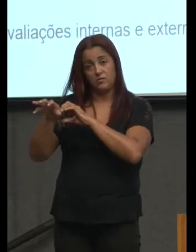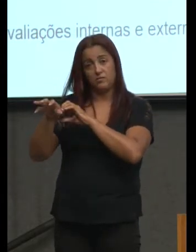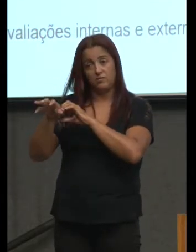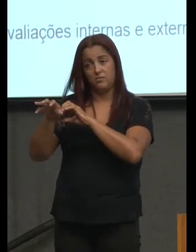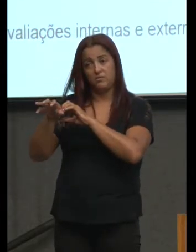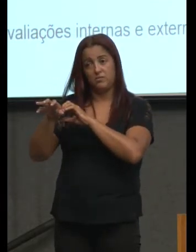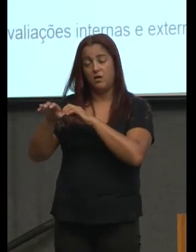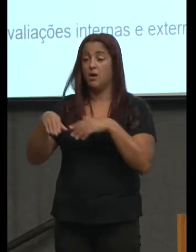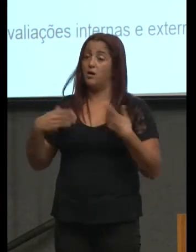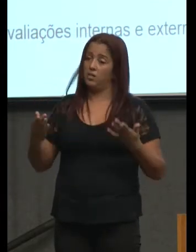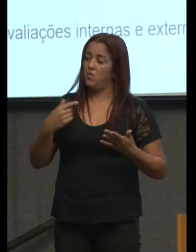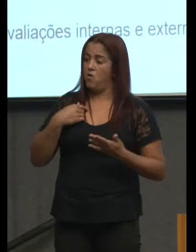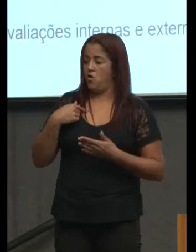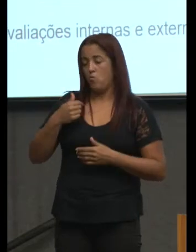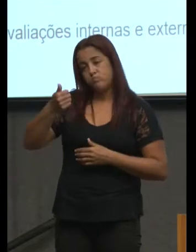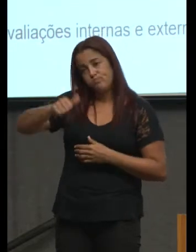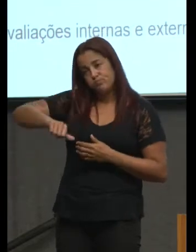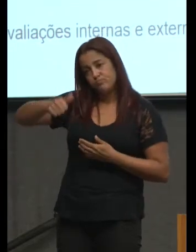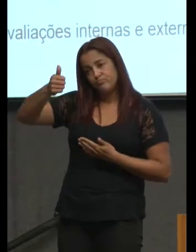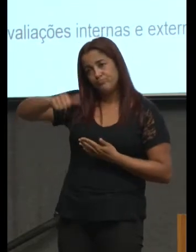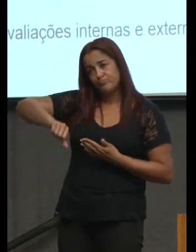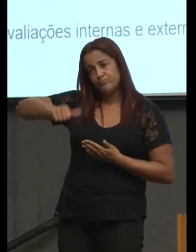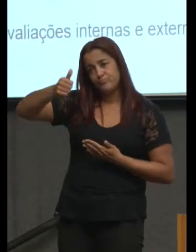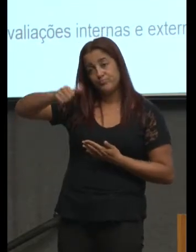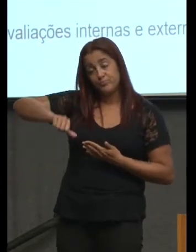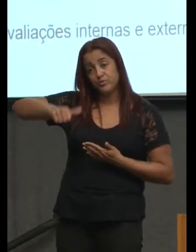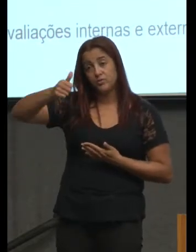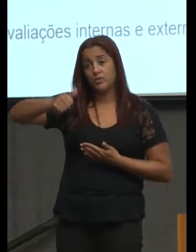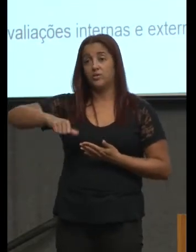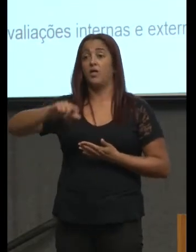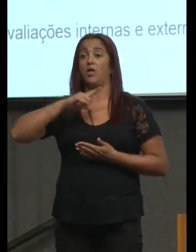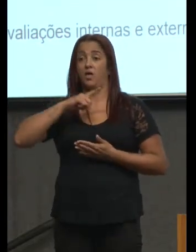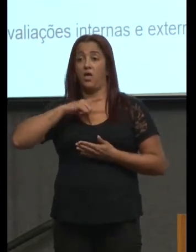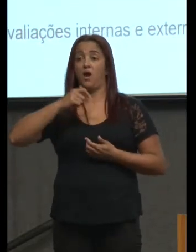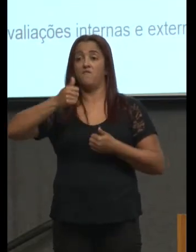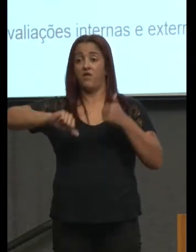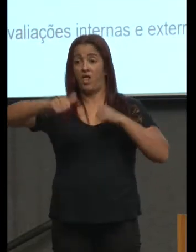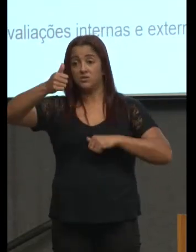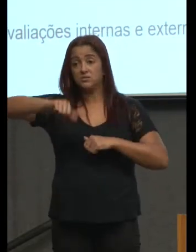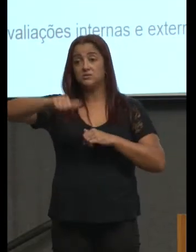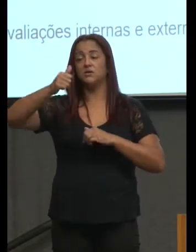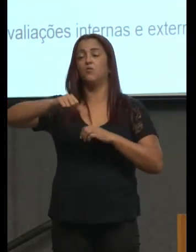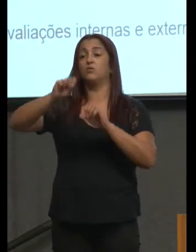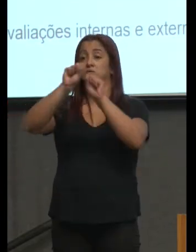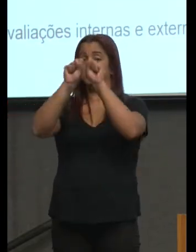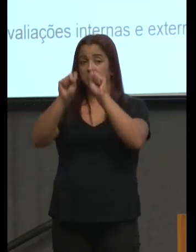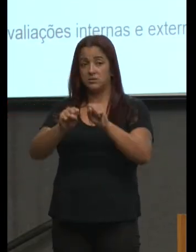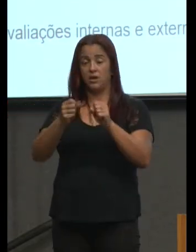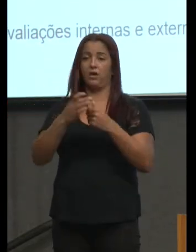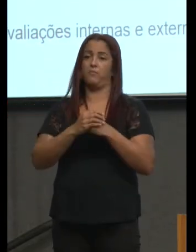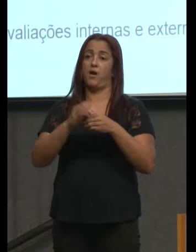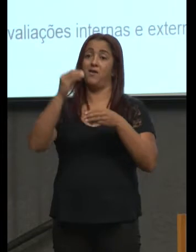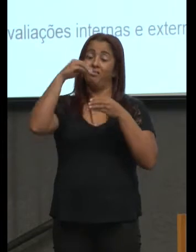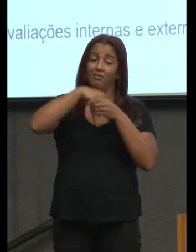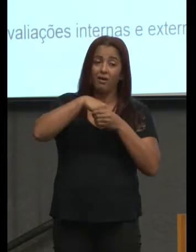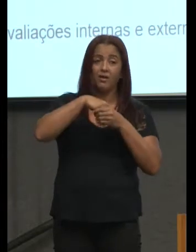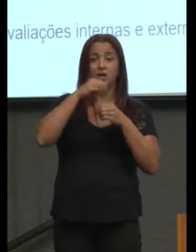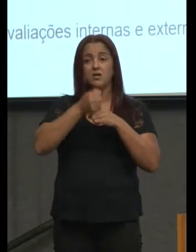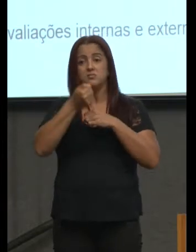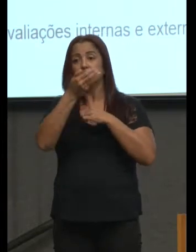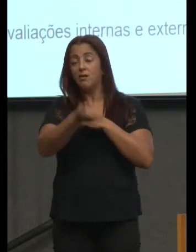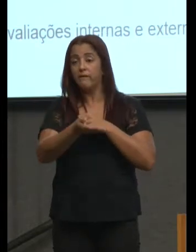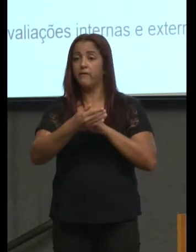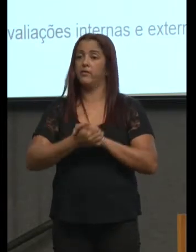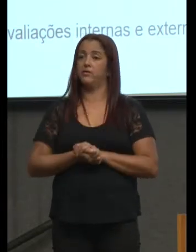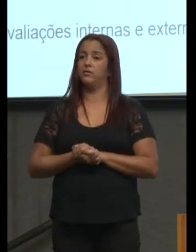eu avalio então tem as avaliações de sistemas avaliações externas as avaliações internas etc por exemplo